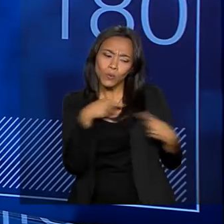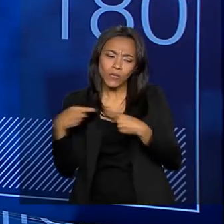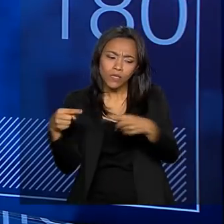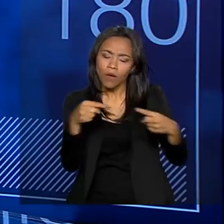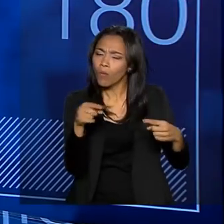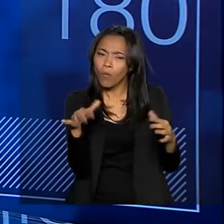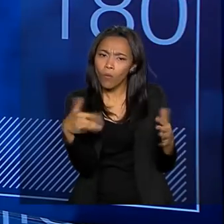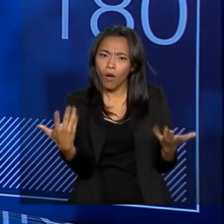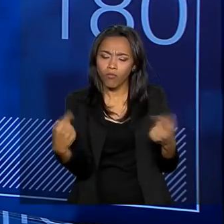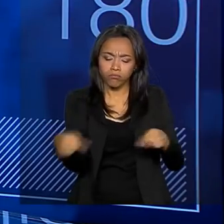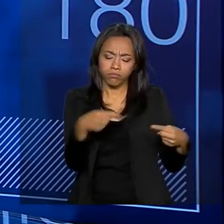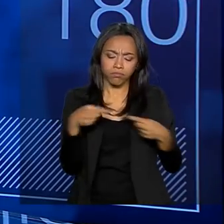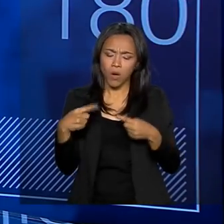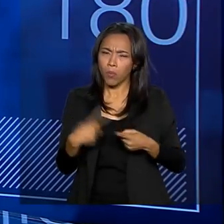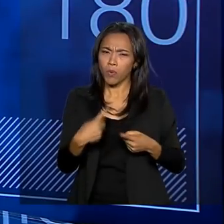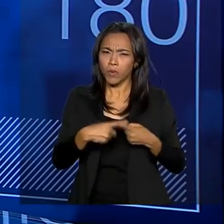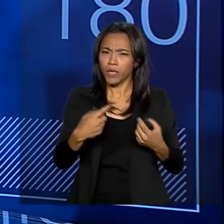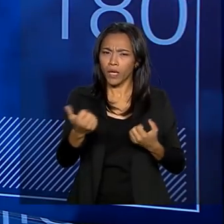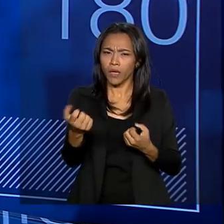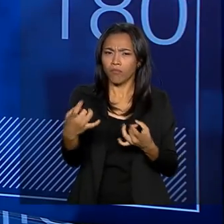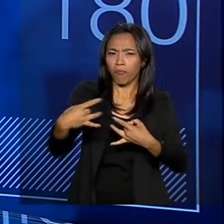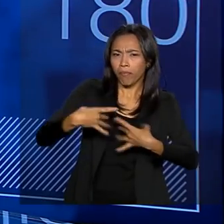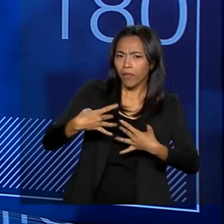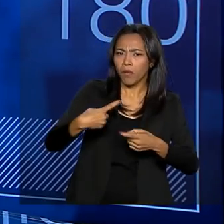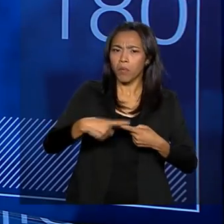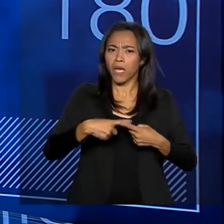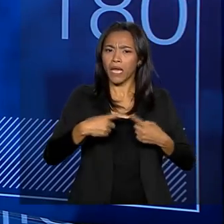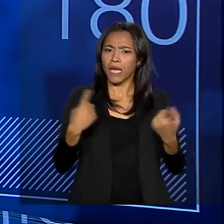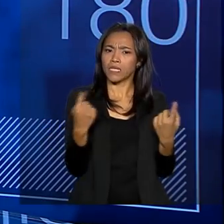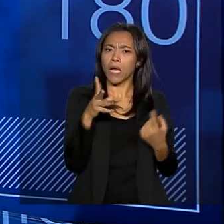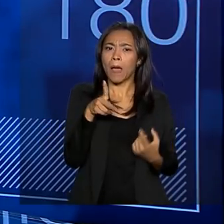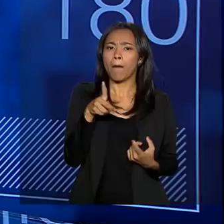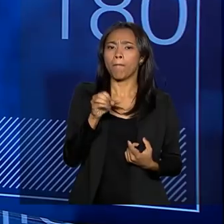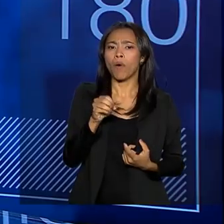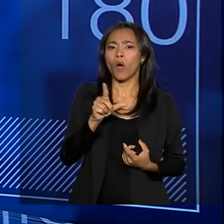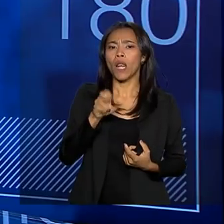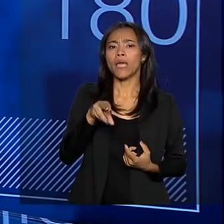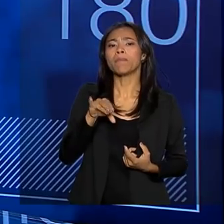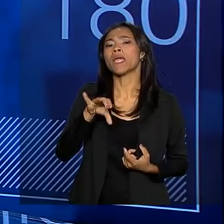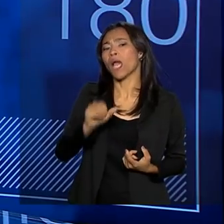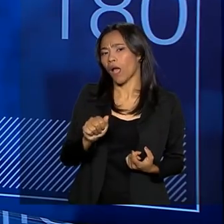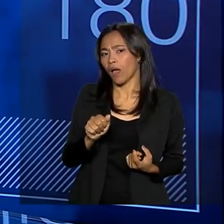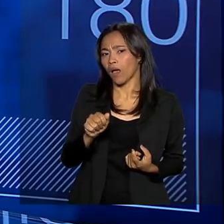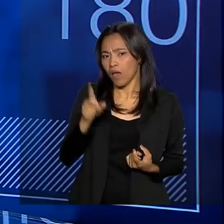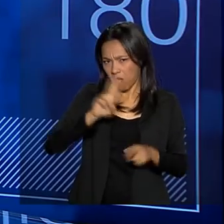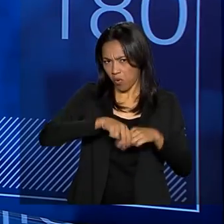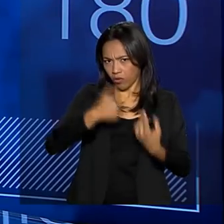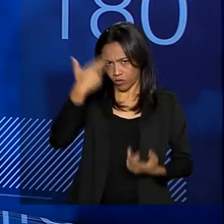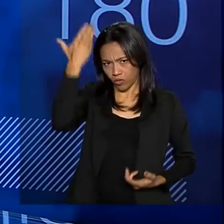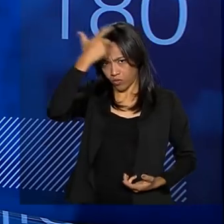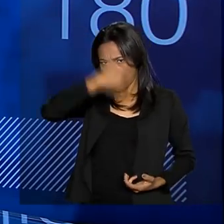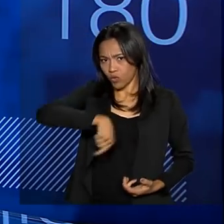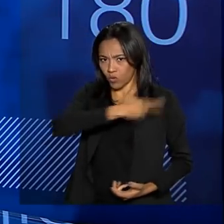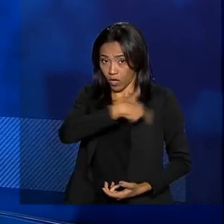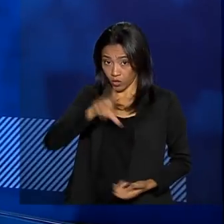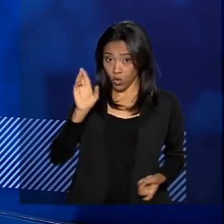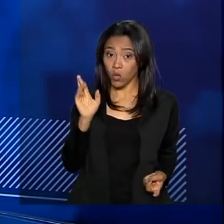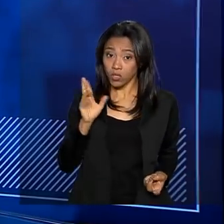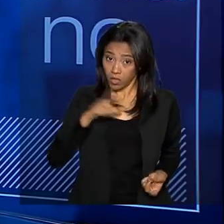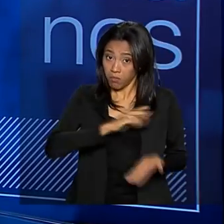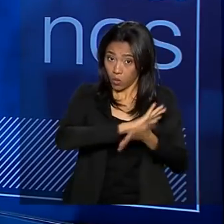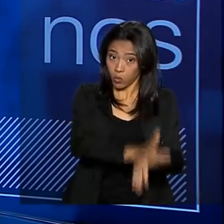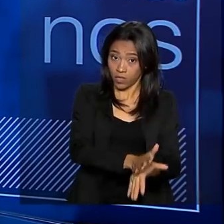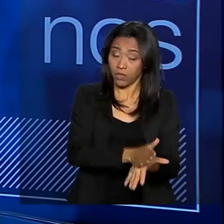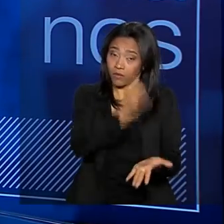Qual foi a discussão? Por que a rejeição e por que essa polêmica? É por ela ser uma religiosa? Será que nós temos o preconceito religioso no